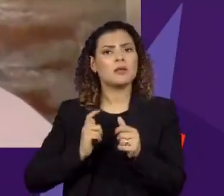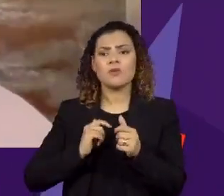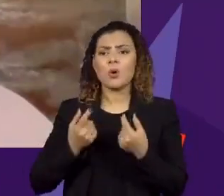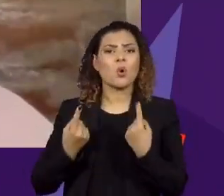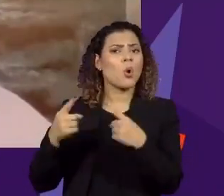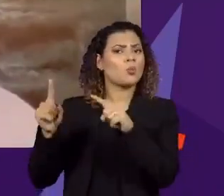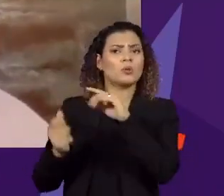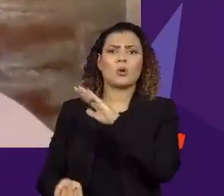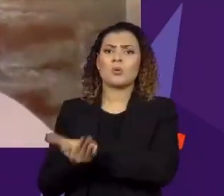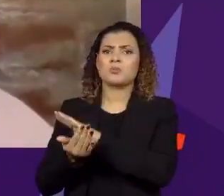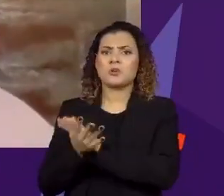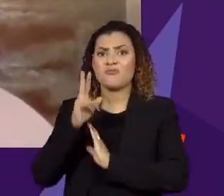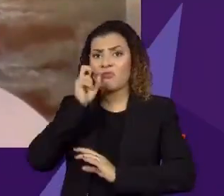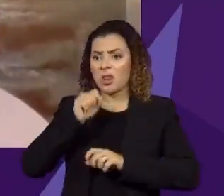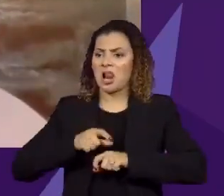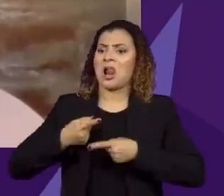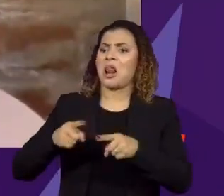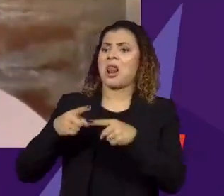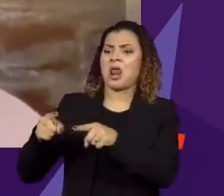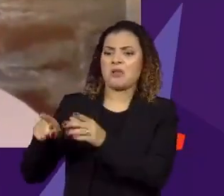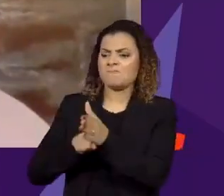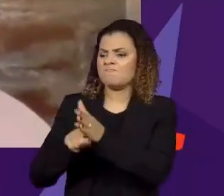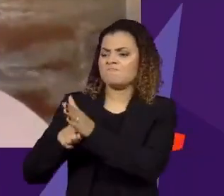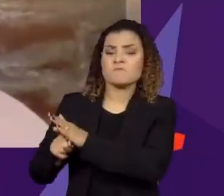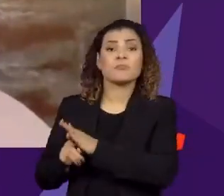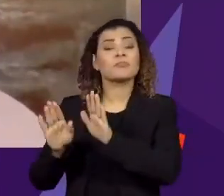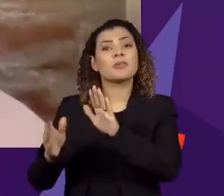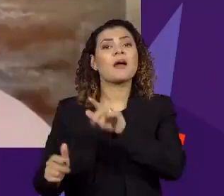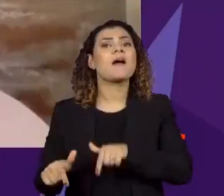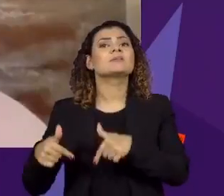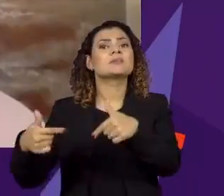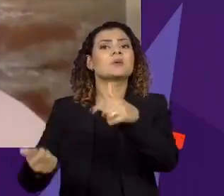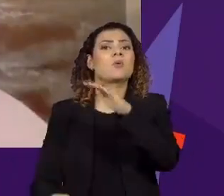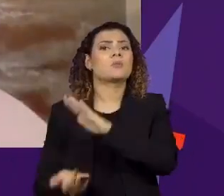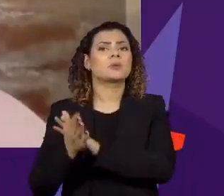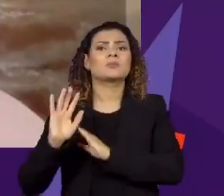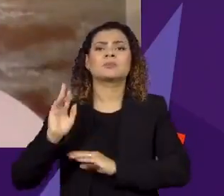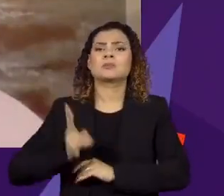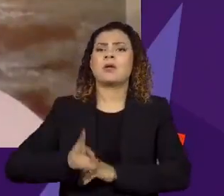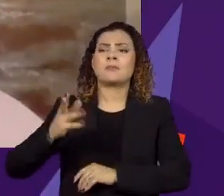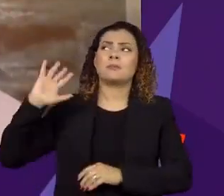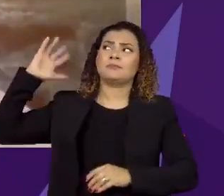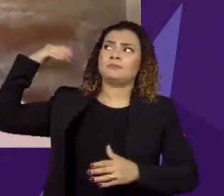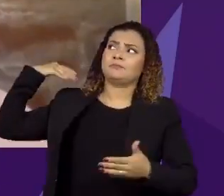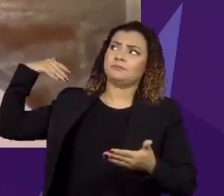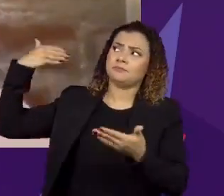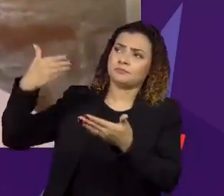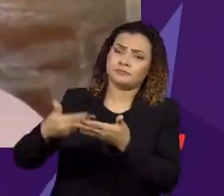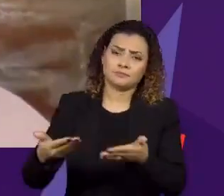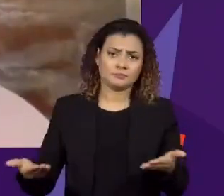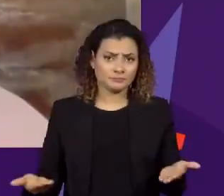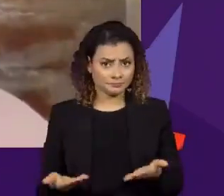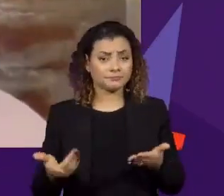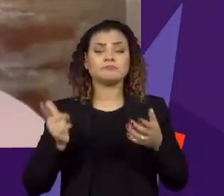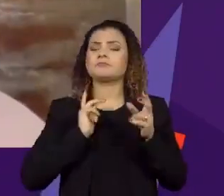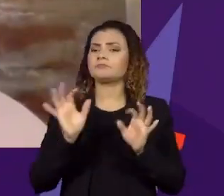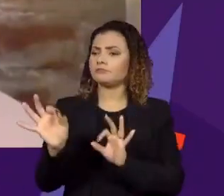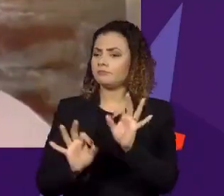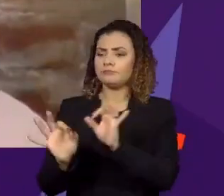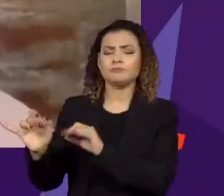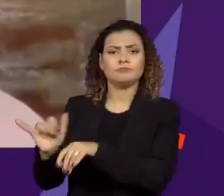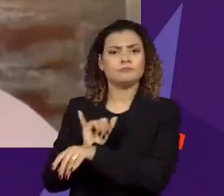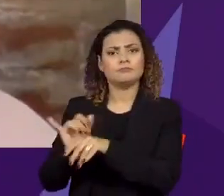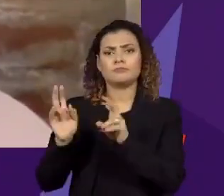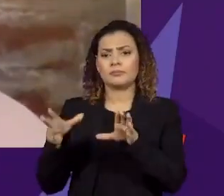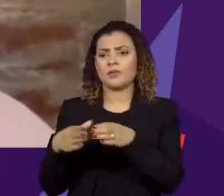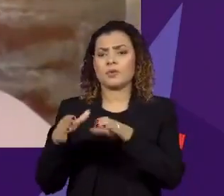corrupção no governo muito forte. Agora, acusações de corrupção sempre houve e houve também toda essa montagem do